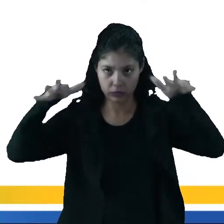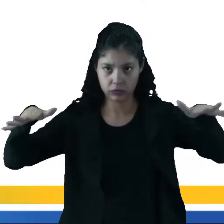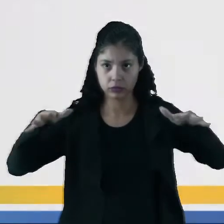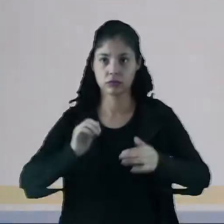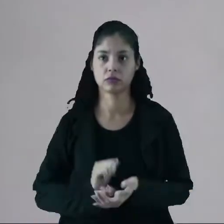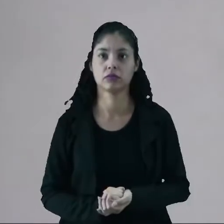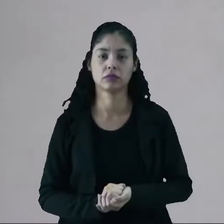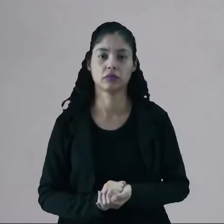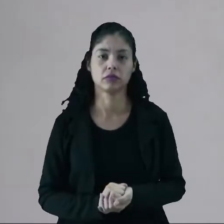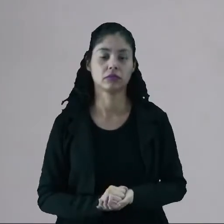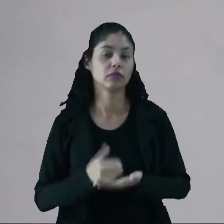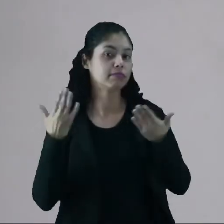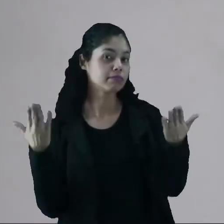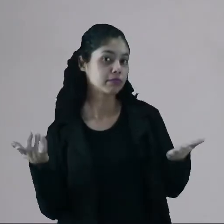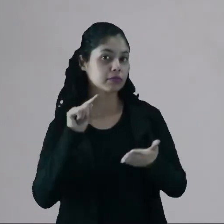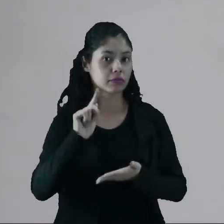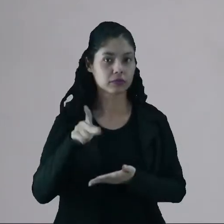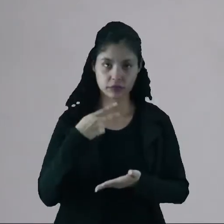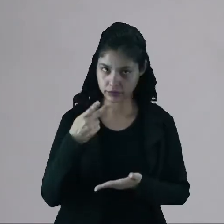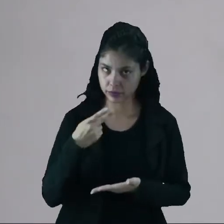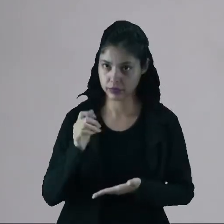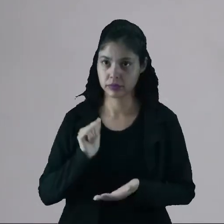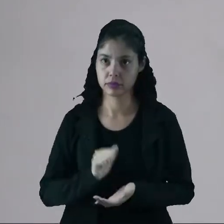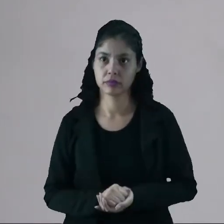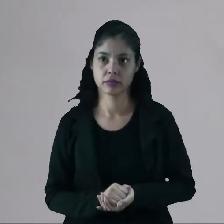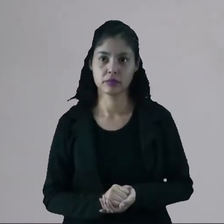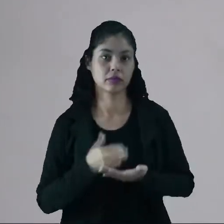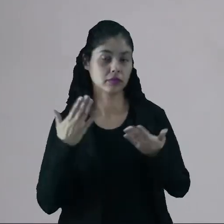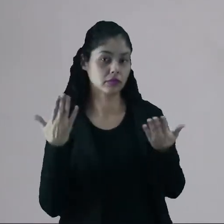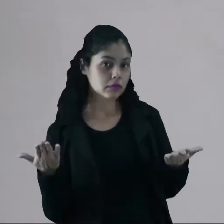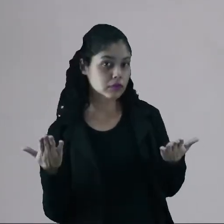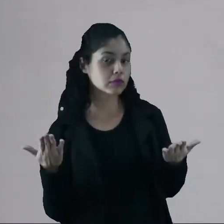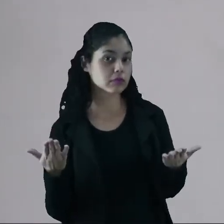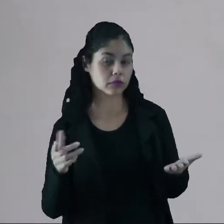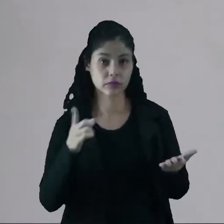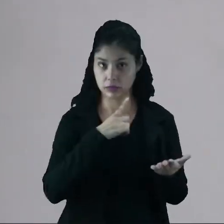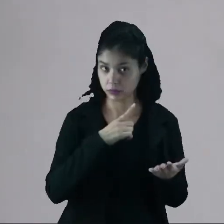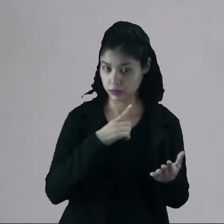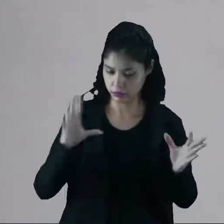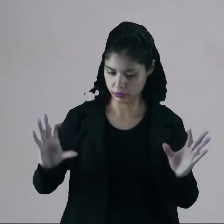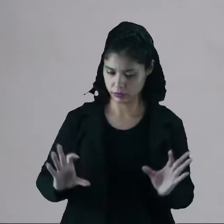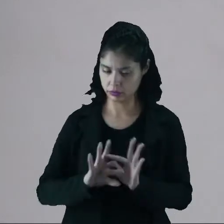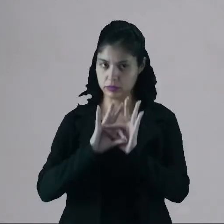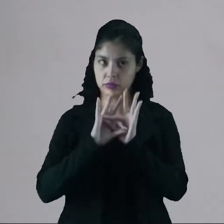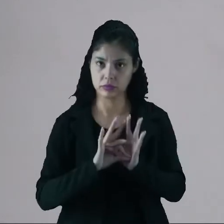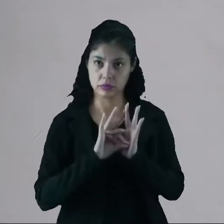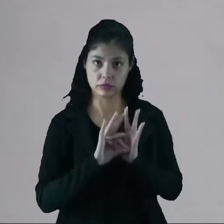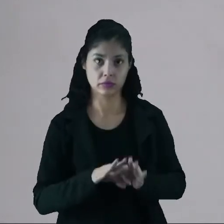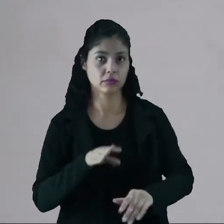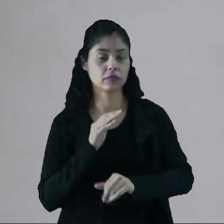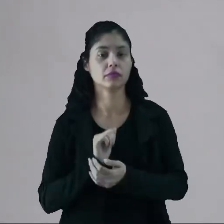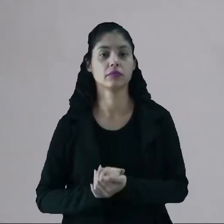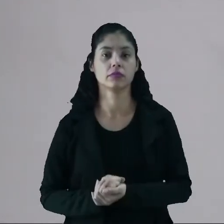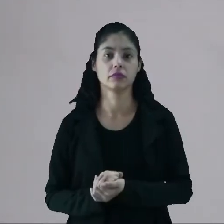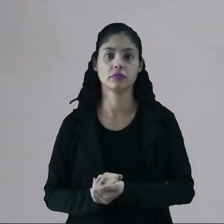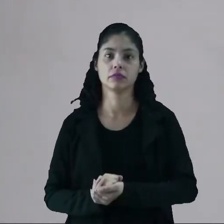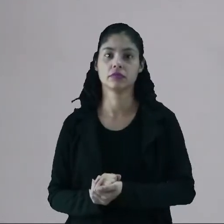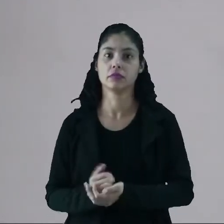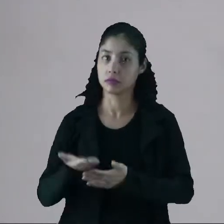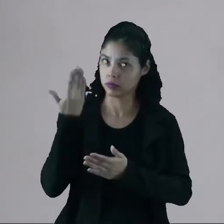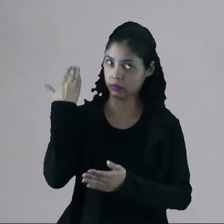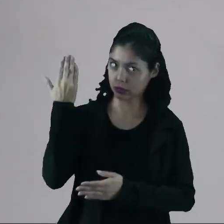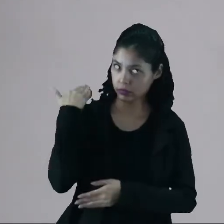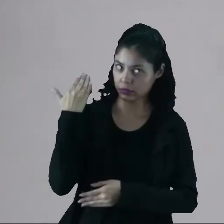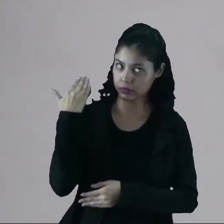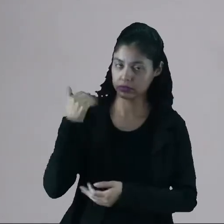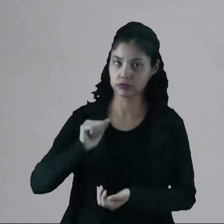Renascimento, e aí ele vai comentar. Gente, eu tenho uma relação da Idade Antiga,